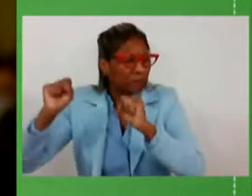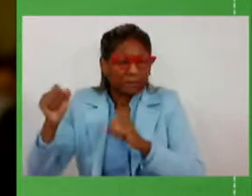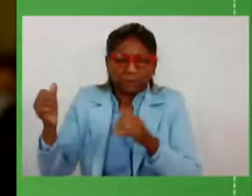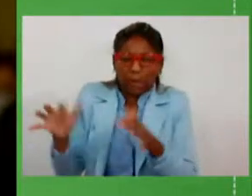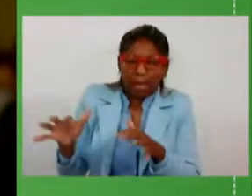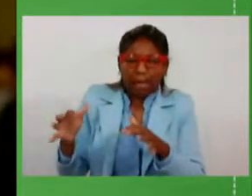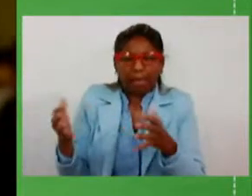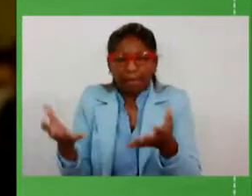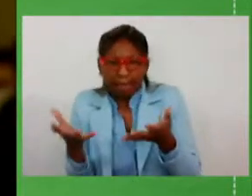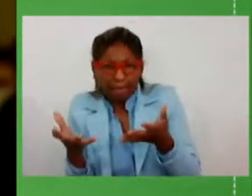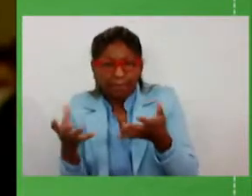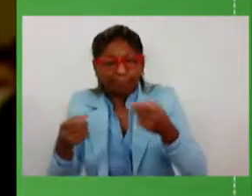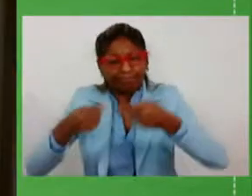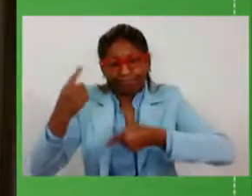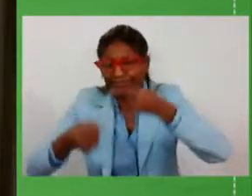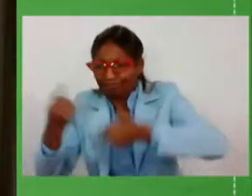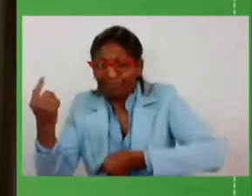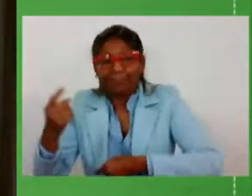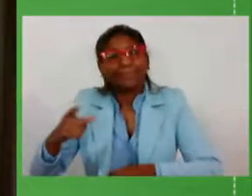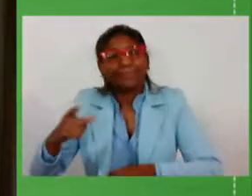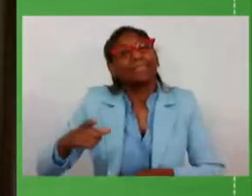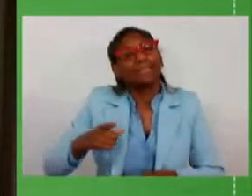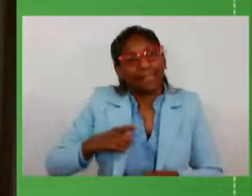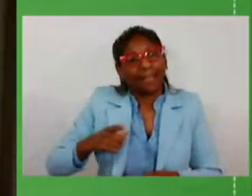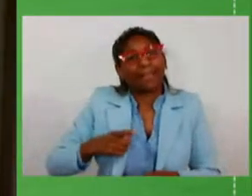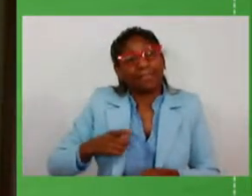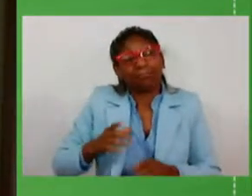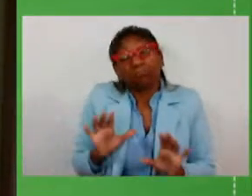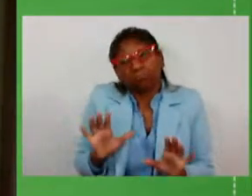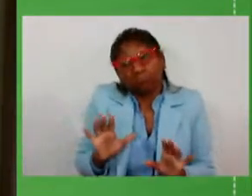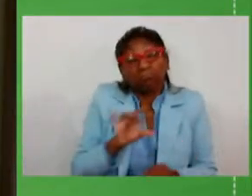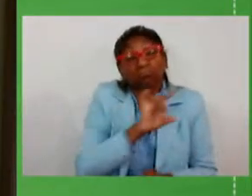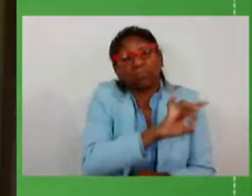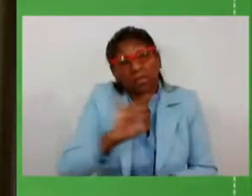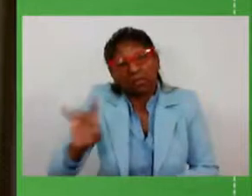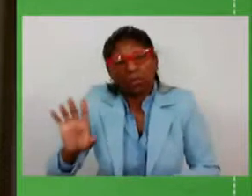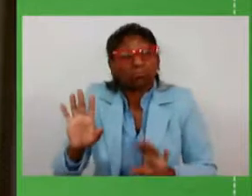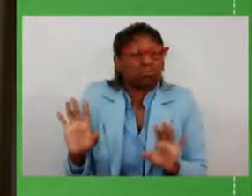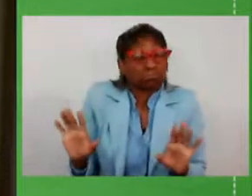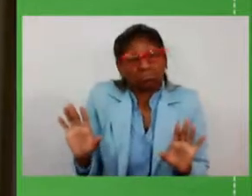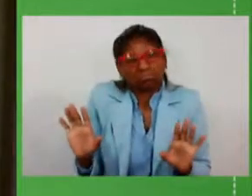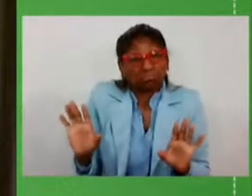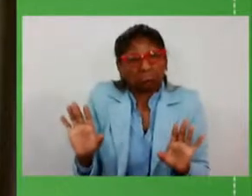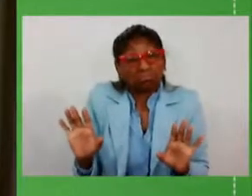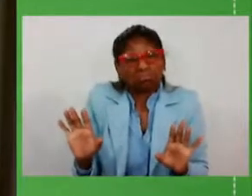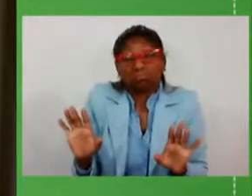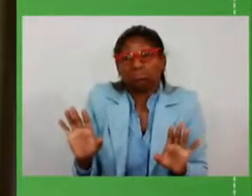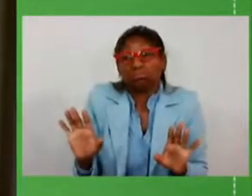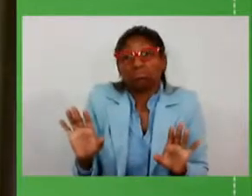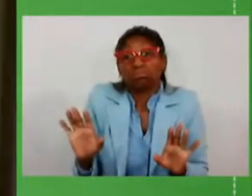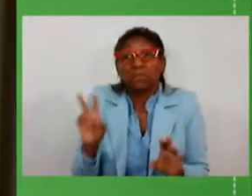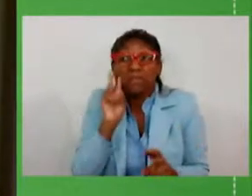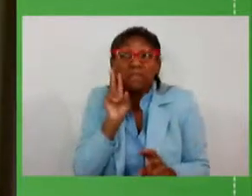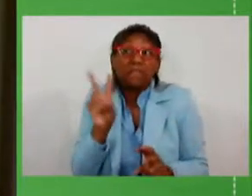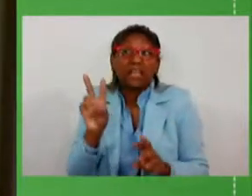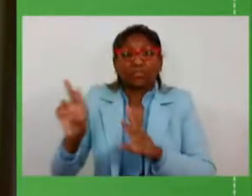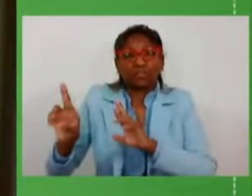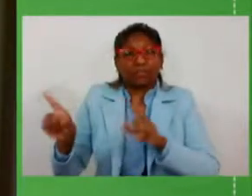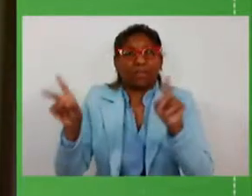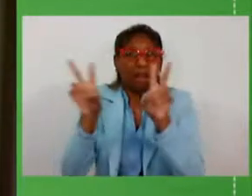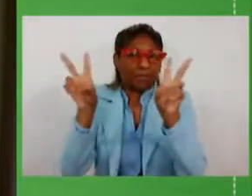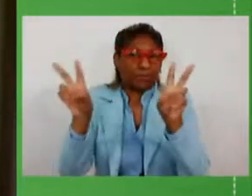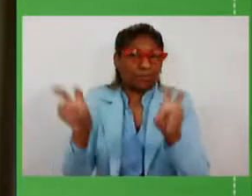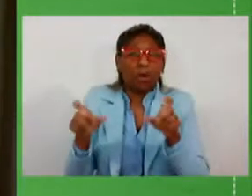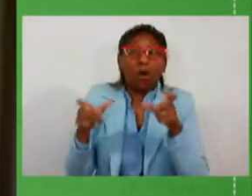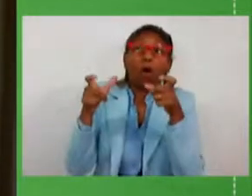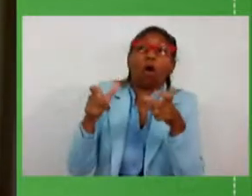com parte delas a sua legitimidade, sob a sua própria ótica de onde deve